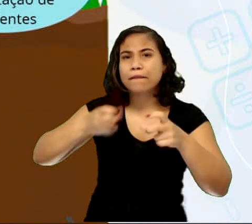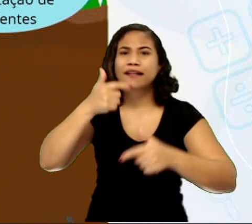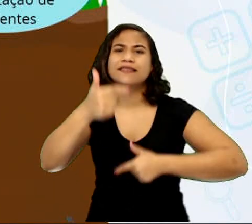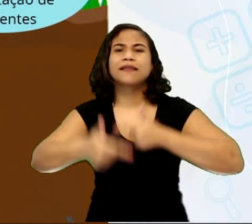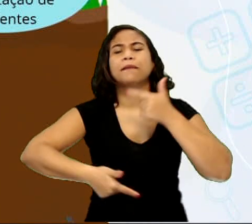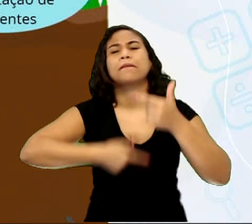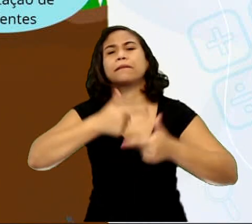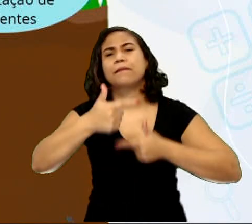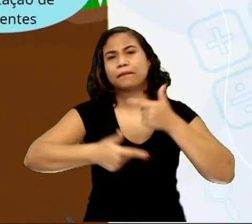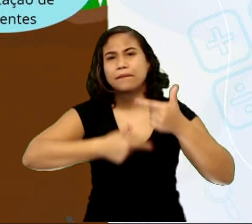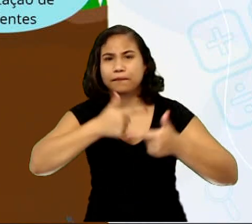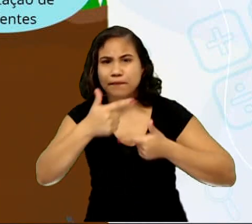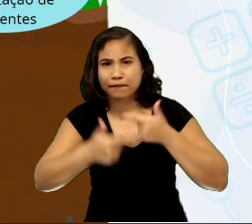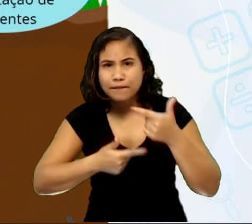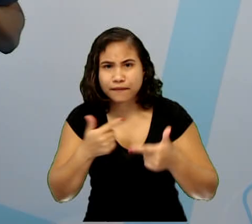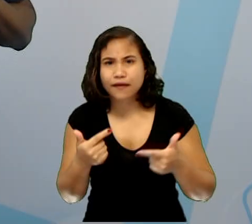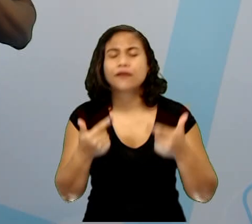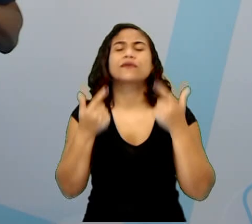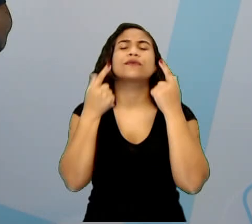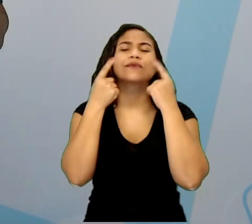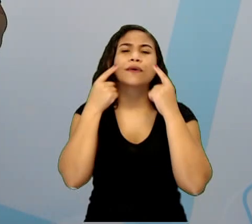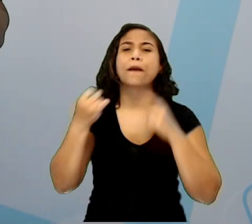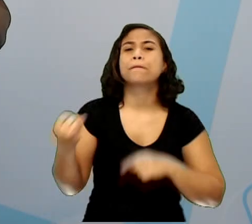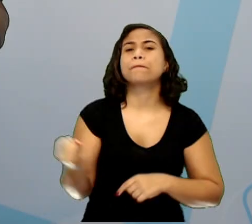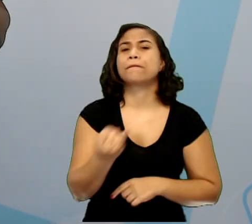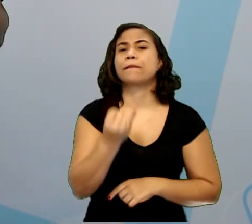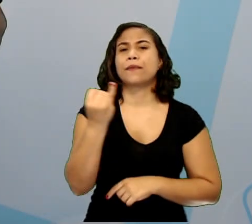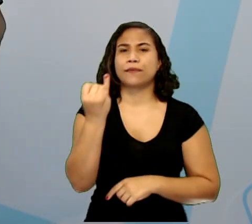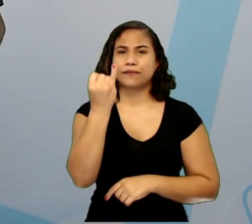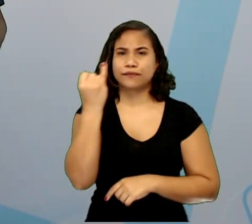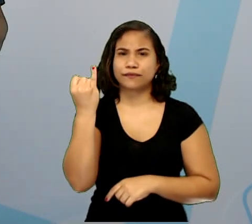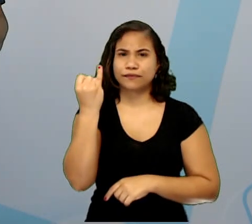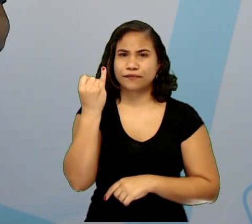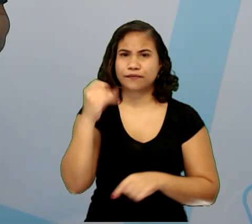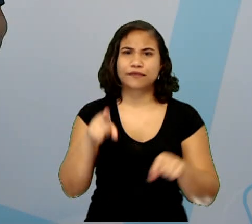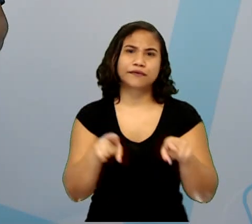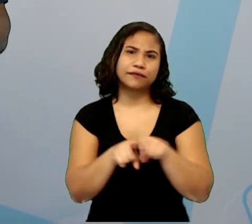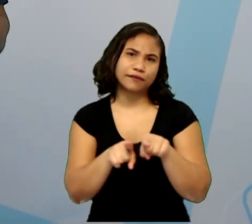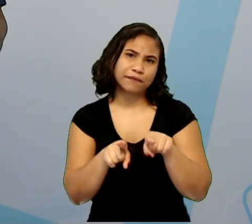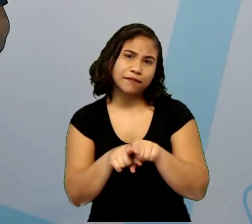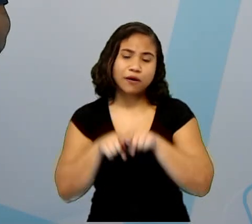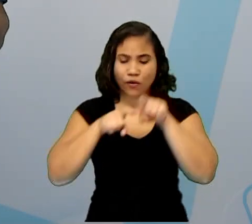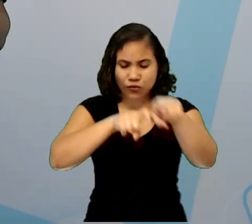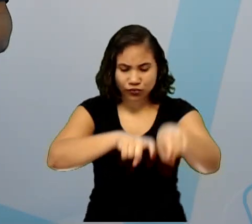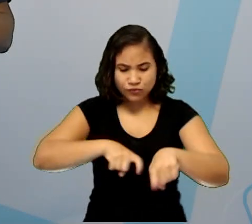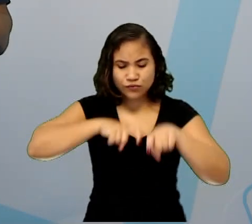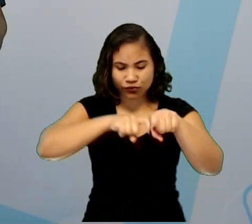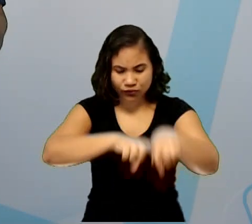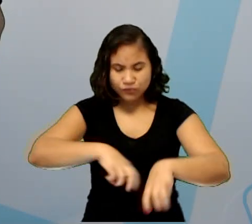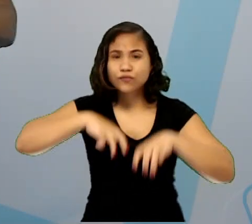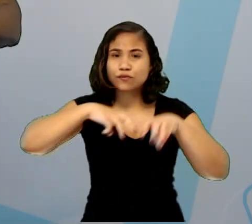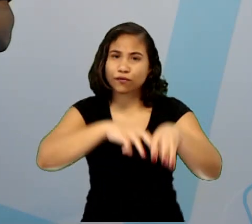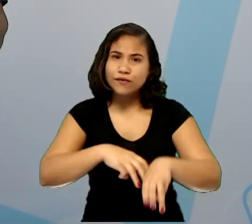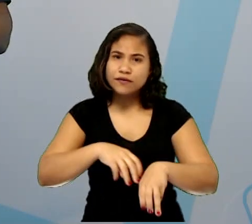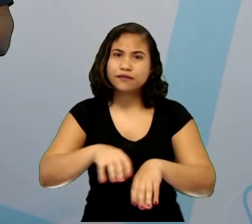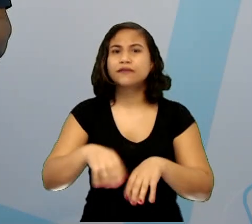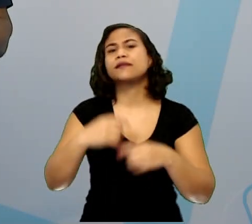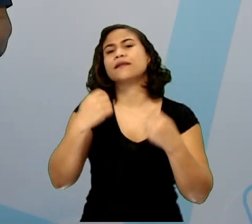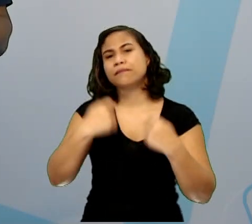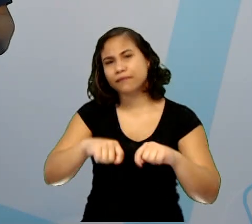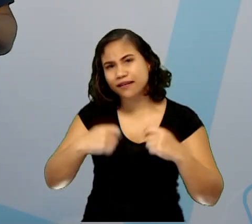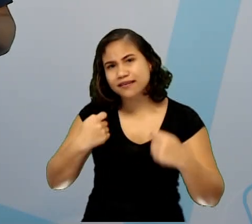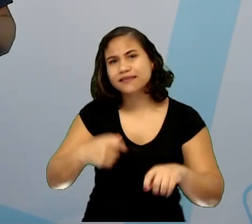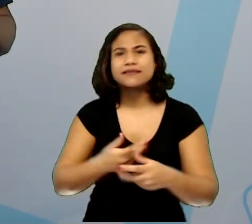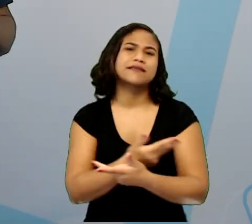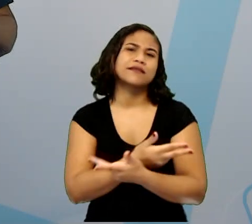dos decompositores é importante para a agricultura, que se utiliza do humus ou de estrumes